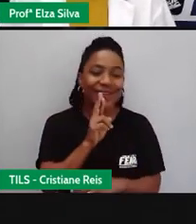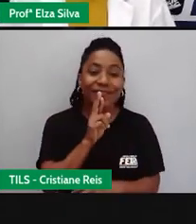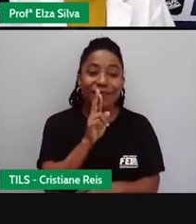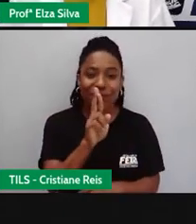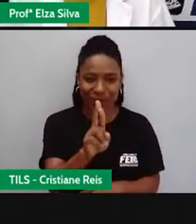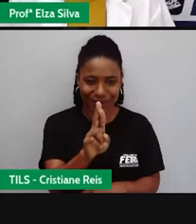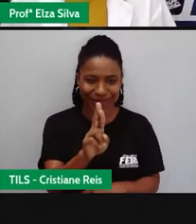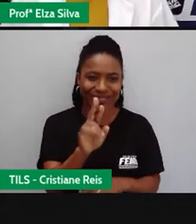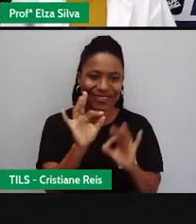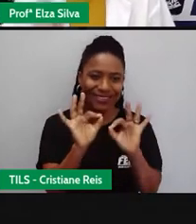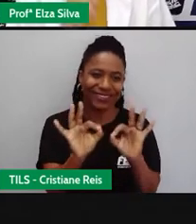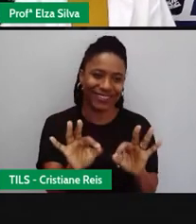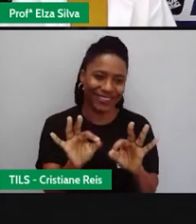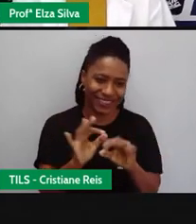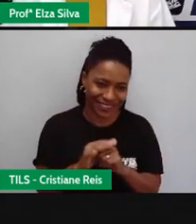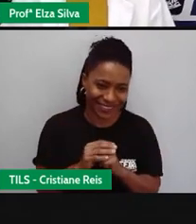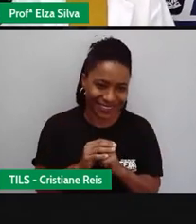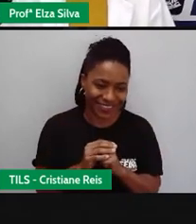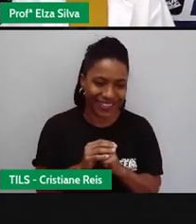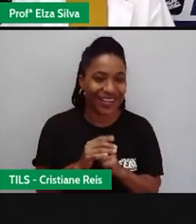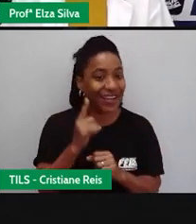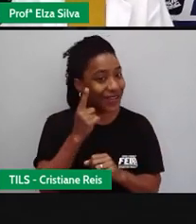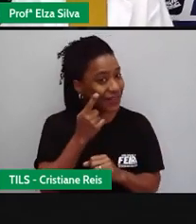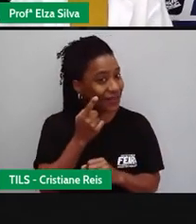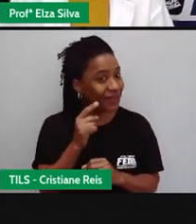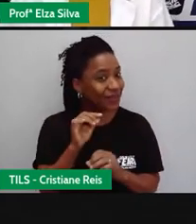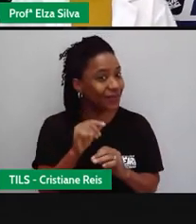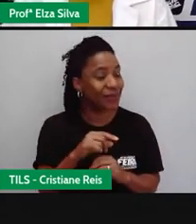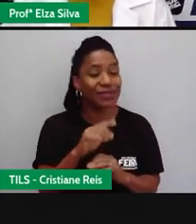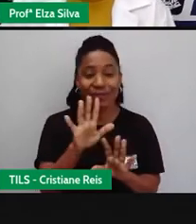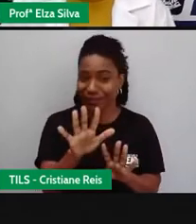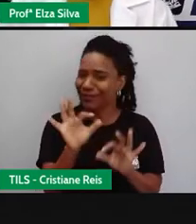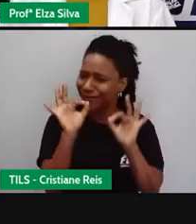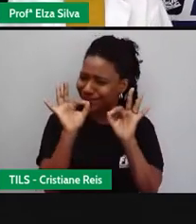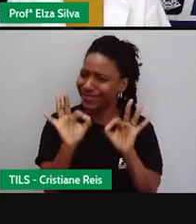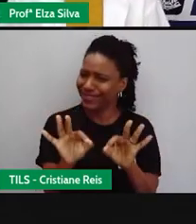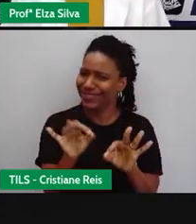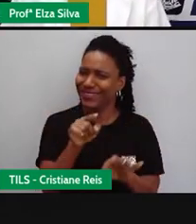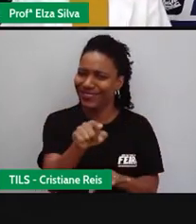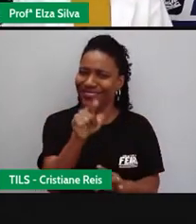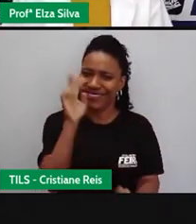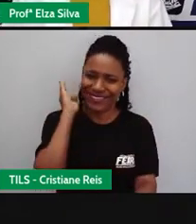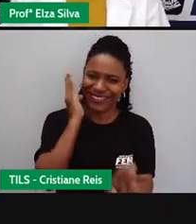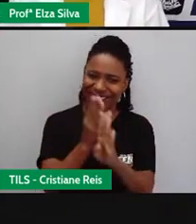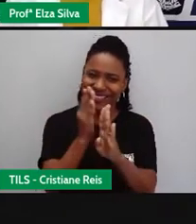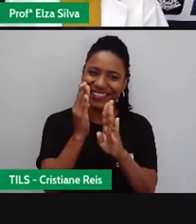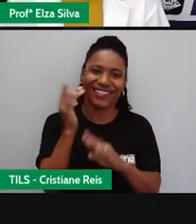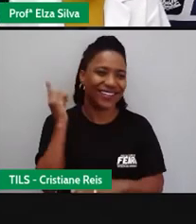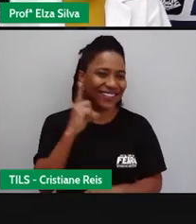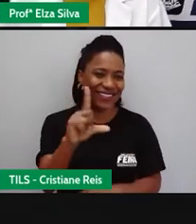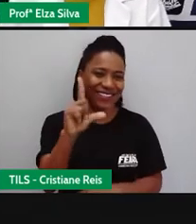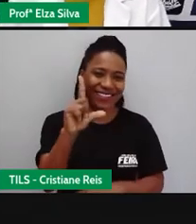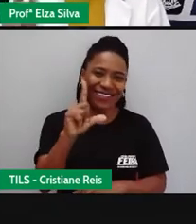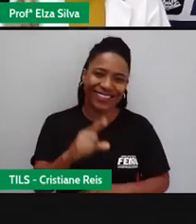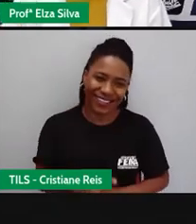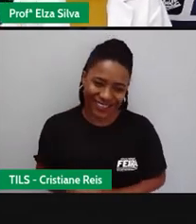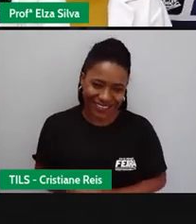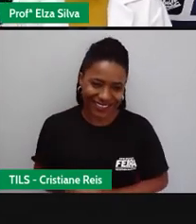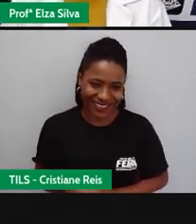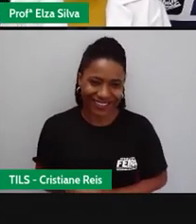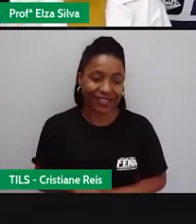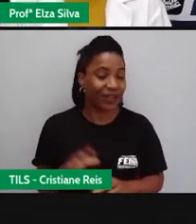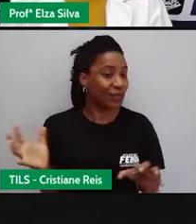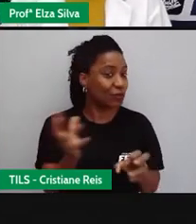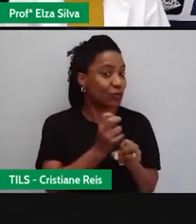quiz e vê se você consegue acertar. Mas eu não tenho dúvida de que você vai conseguir fazer os oito pontos.